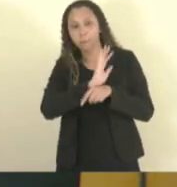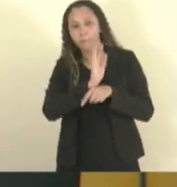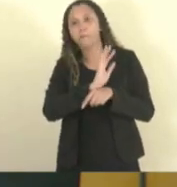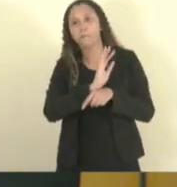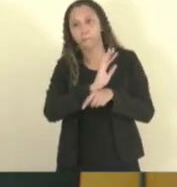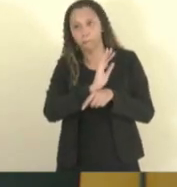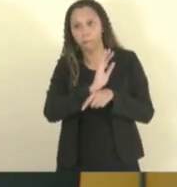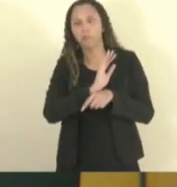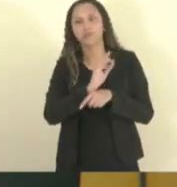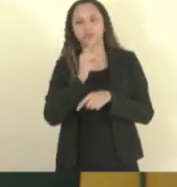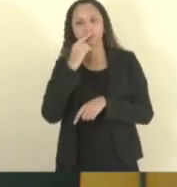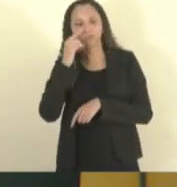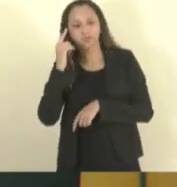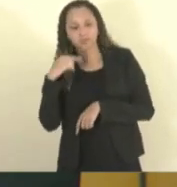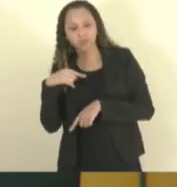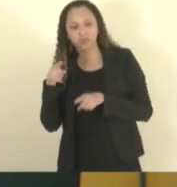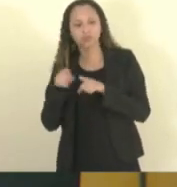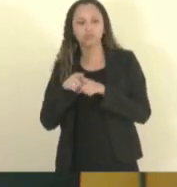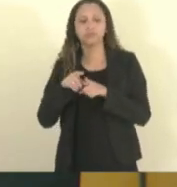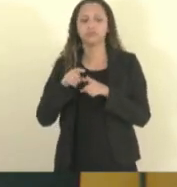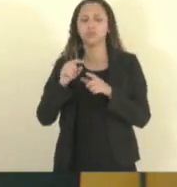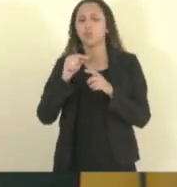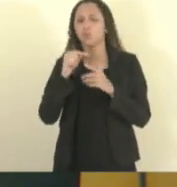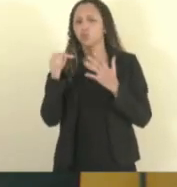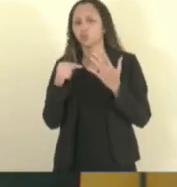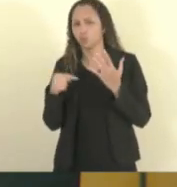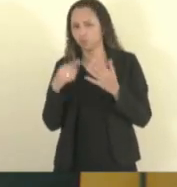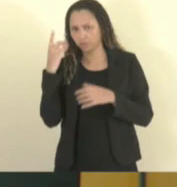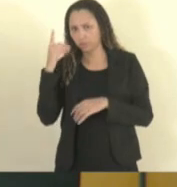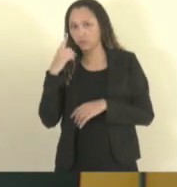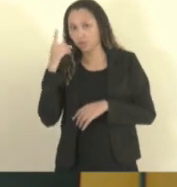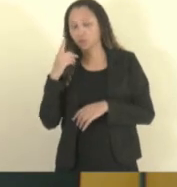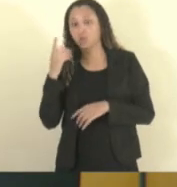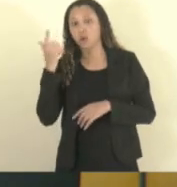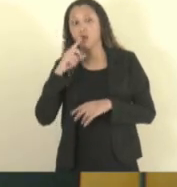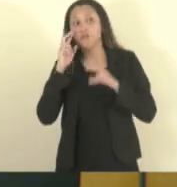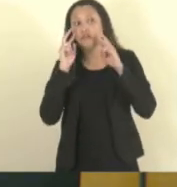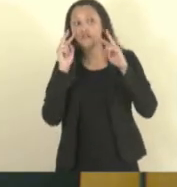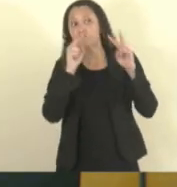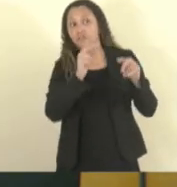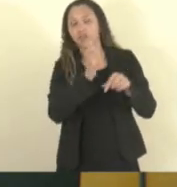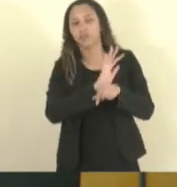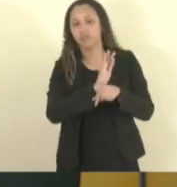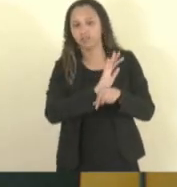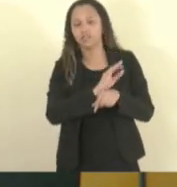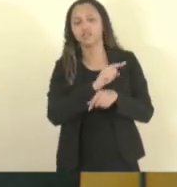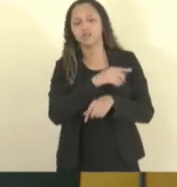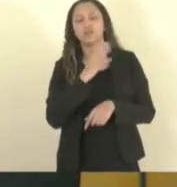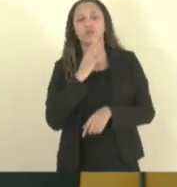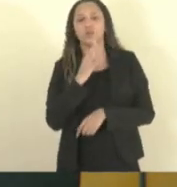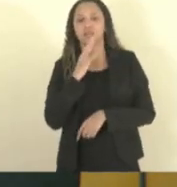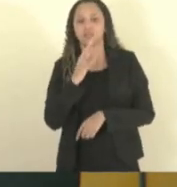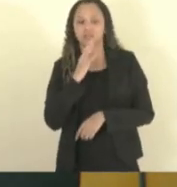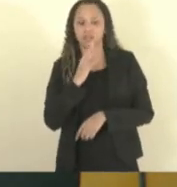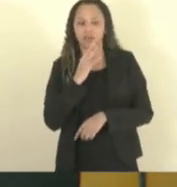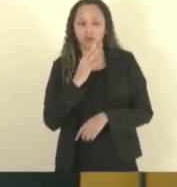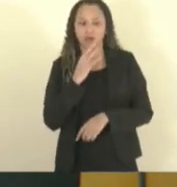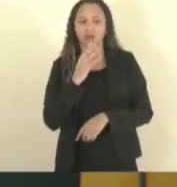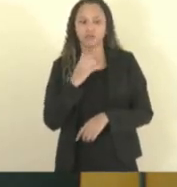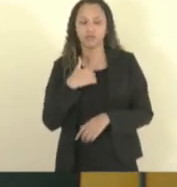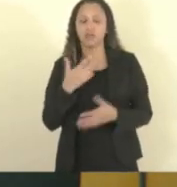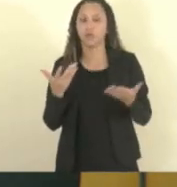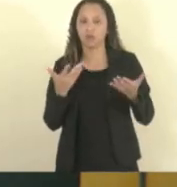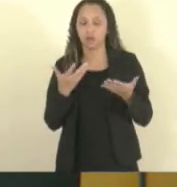capital Sussão, Tiago Rolfo e Danilo, para eles tomarem também ciência. E eu